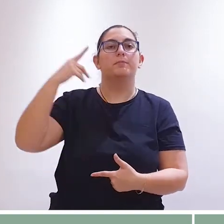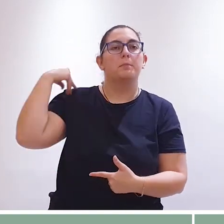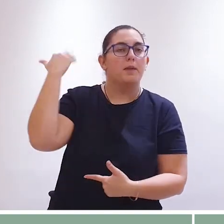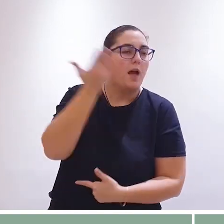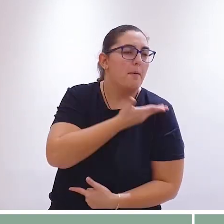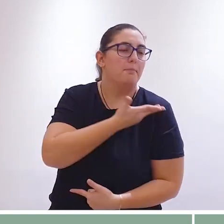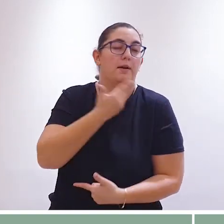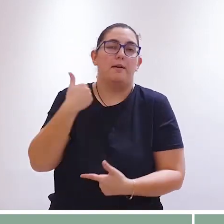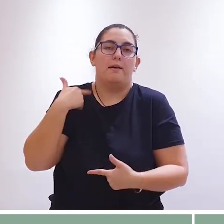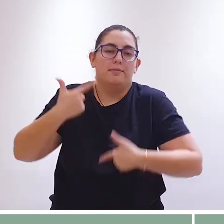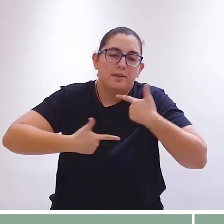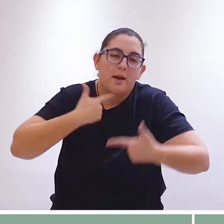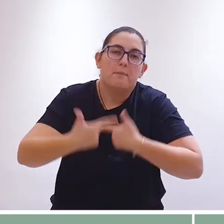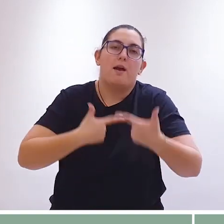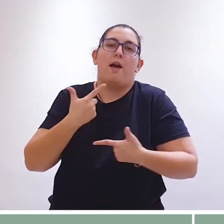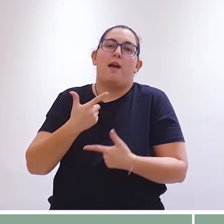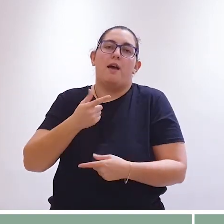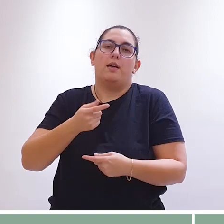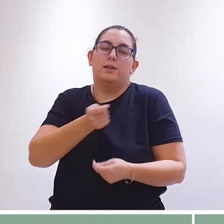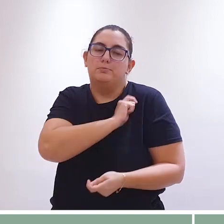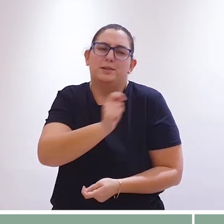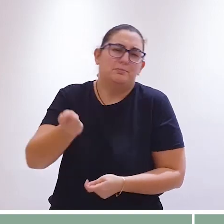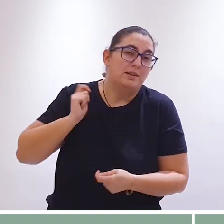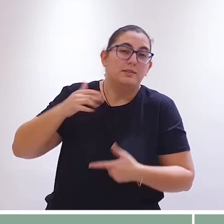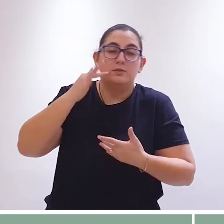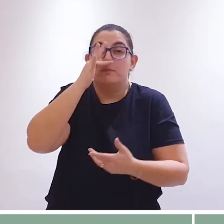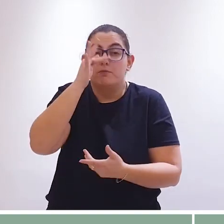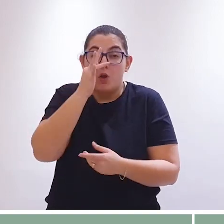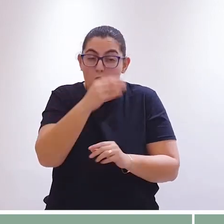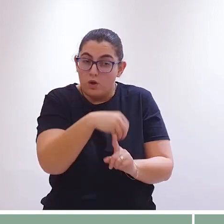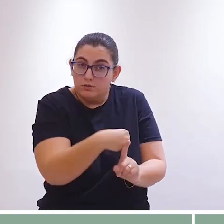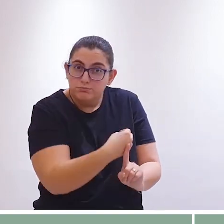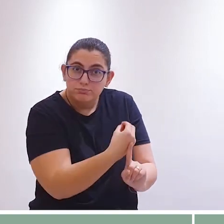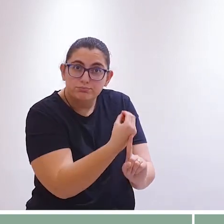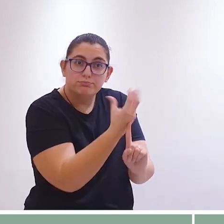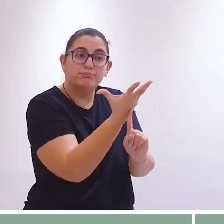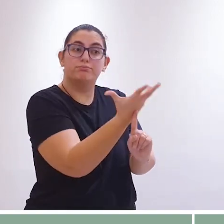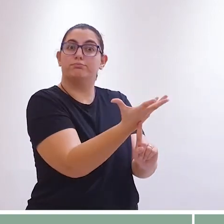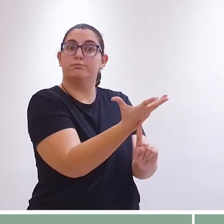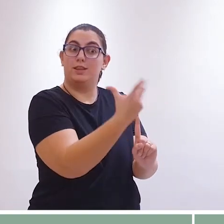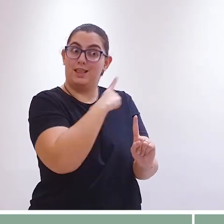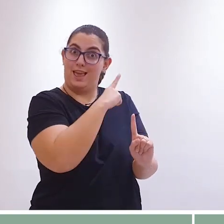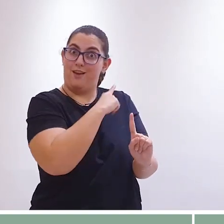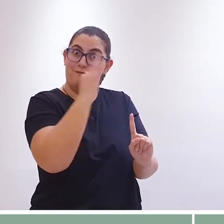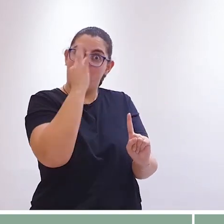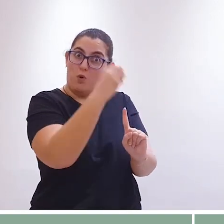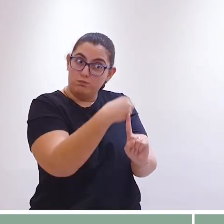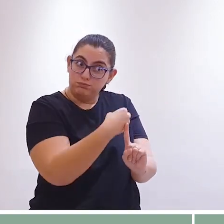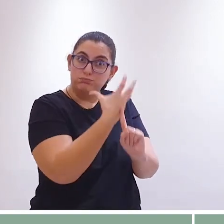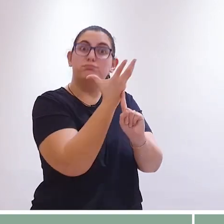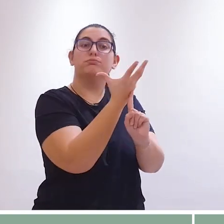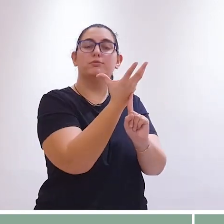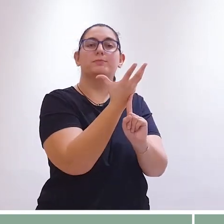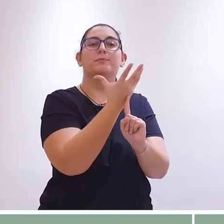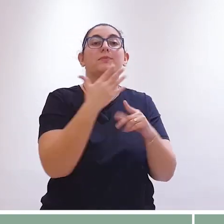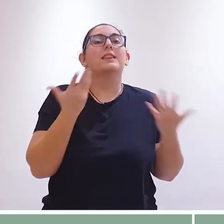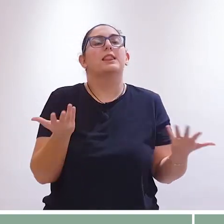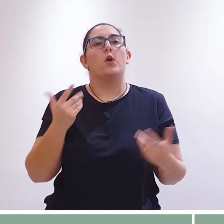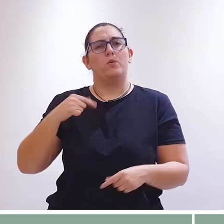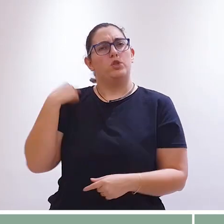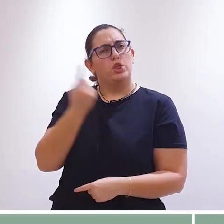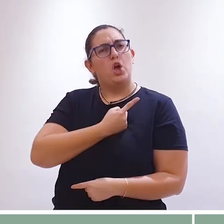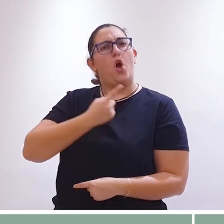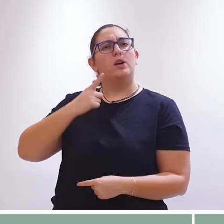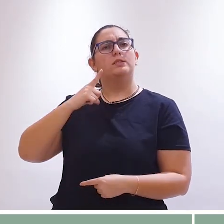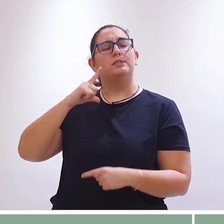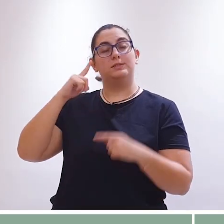com todo afinco, mas sabe que a rosa floresce sem ele saber como. Diz o cardeal Dom José Tolentino